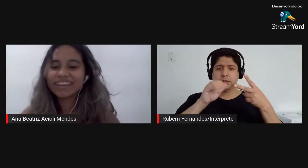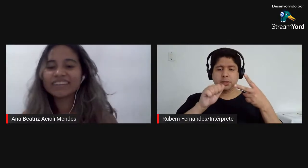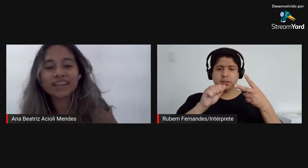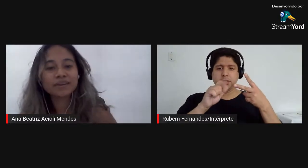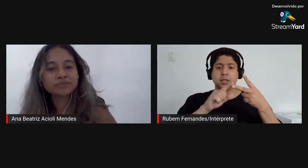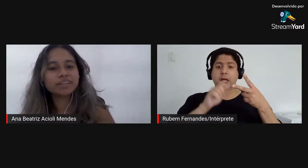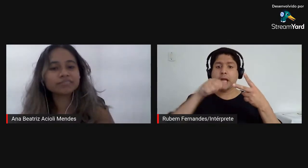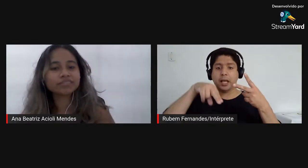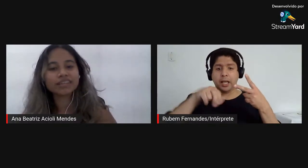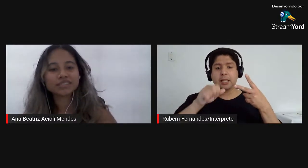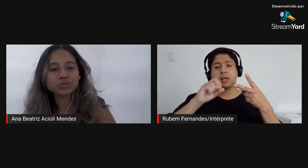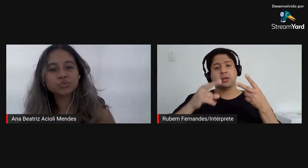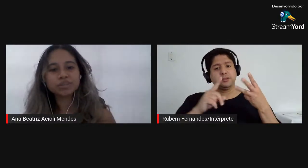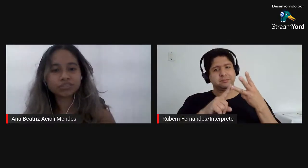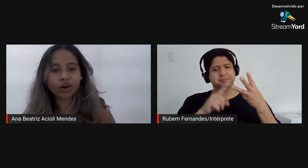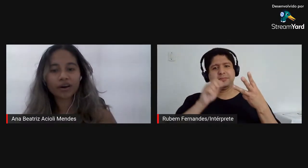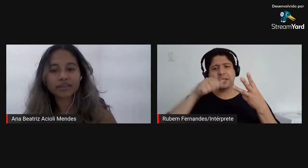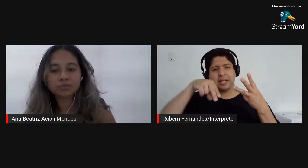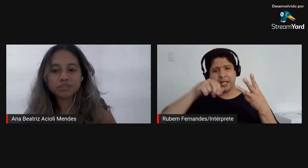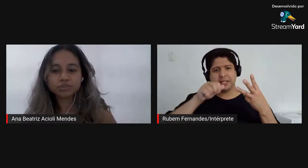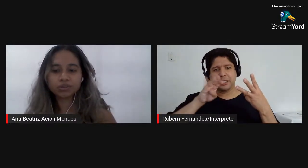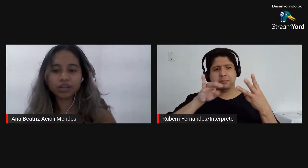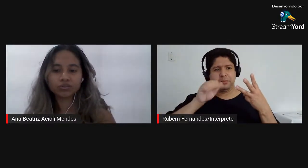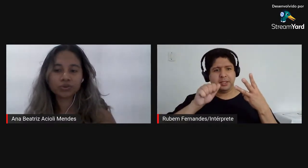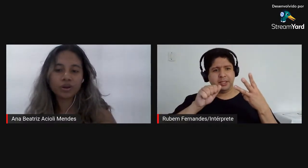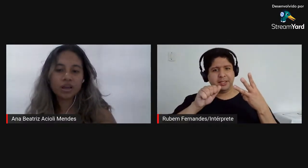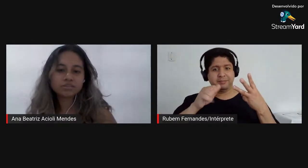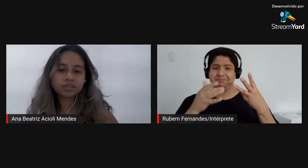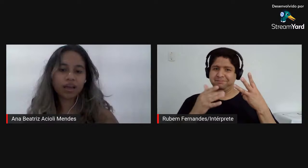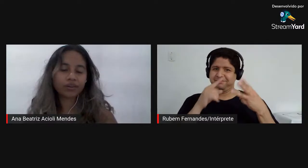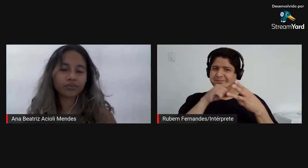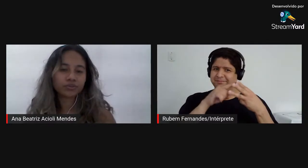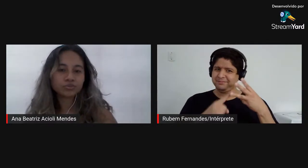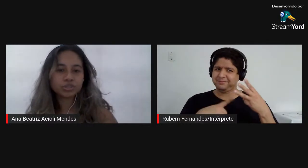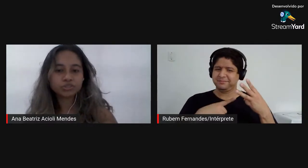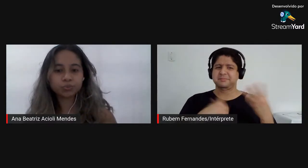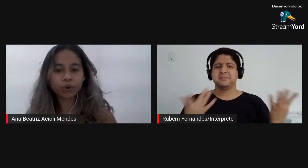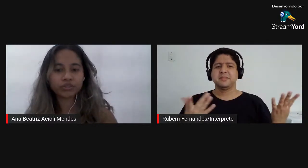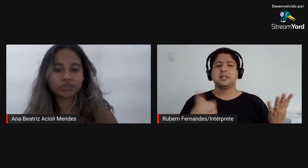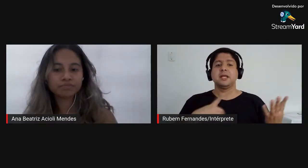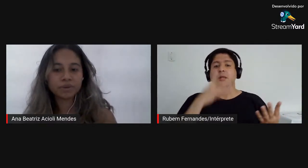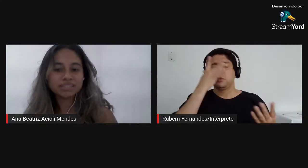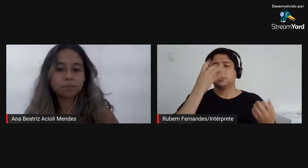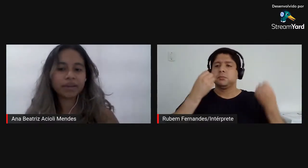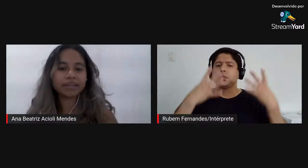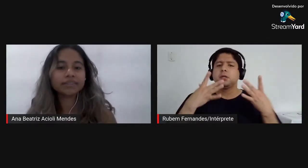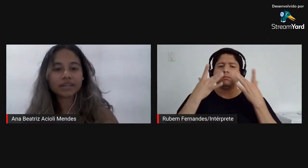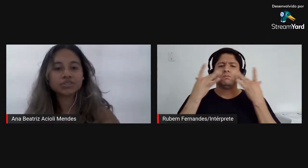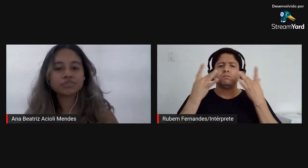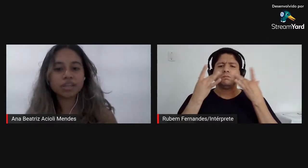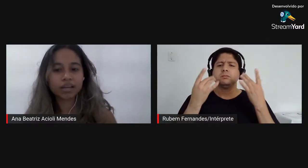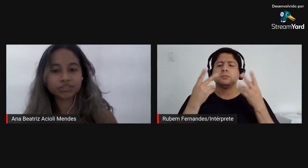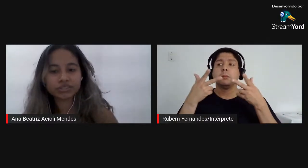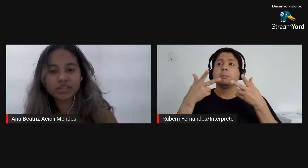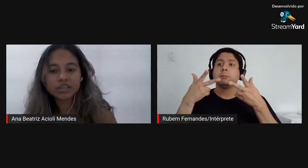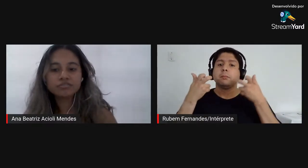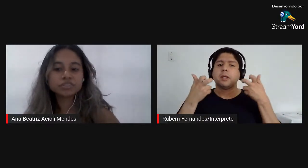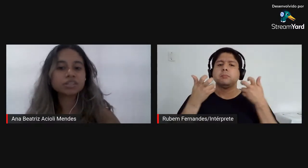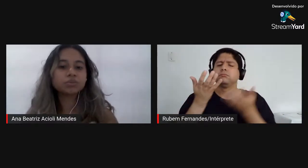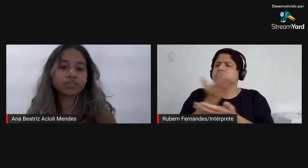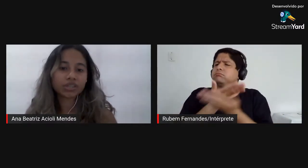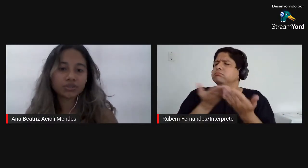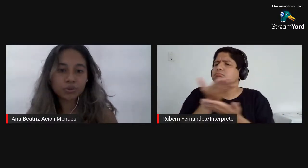estarão dentro dessas duas horas mencionando cenários onde a gente pode perceber interatividade